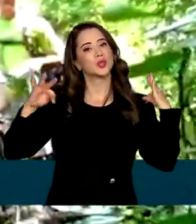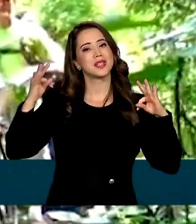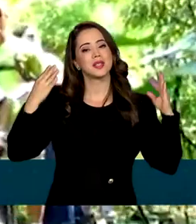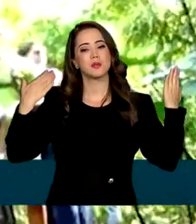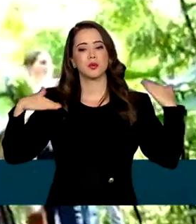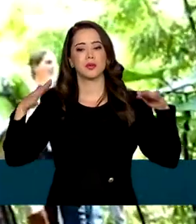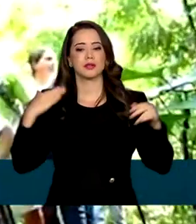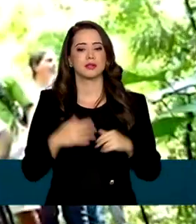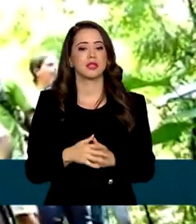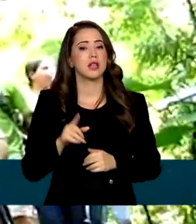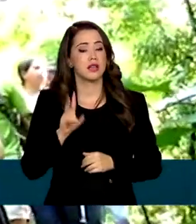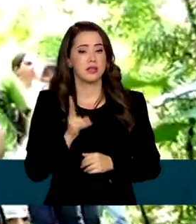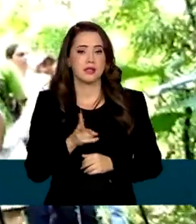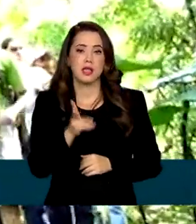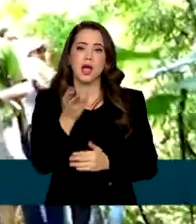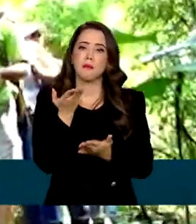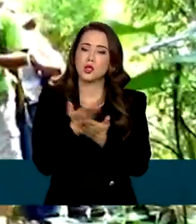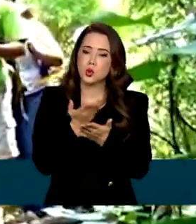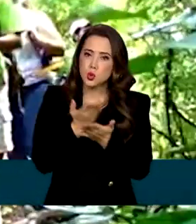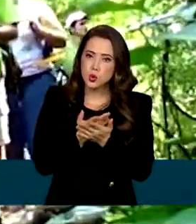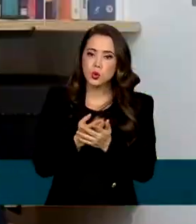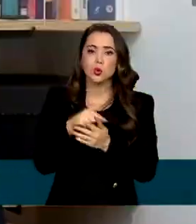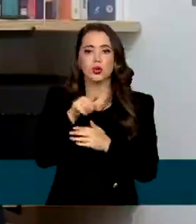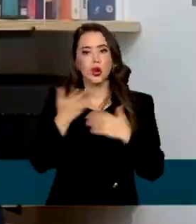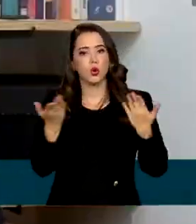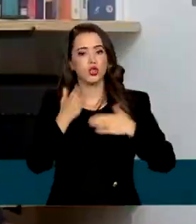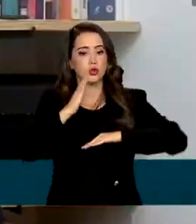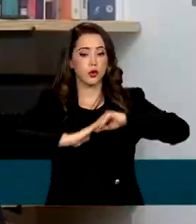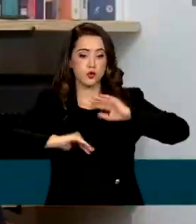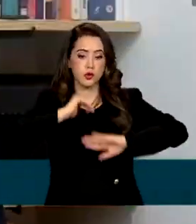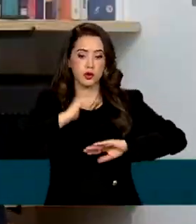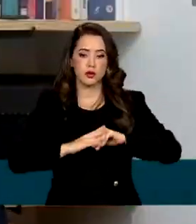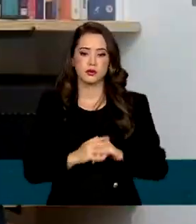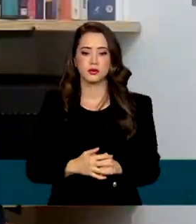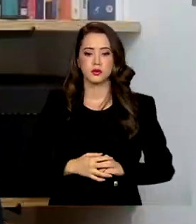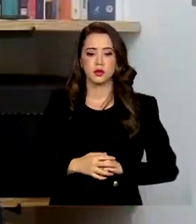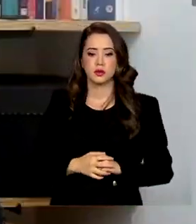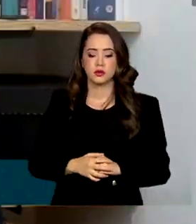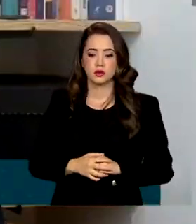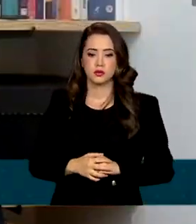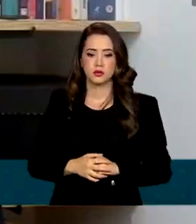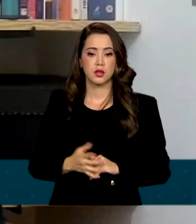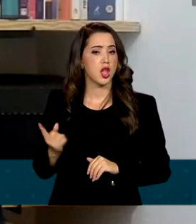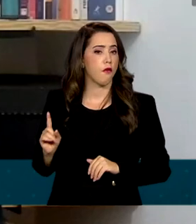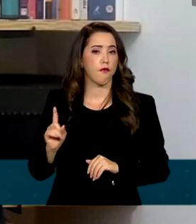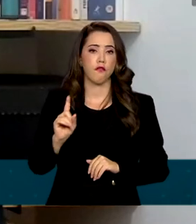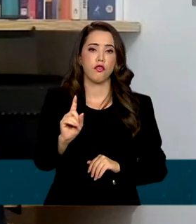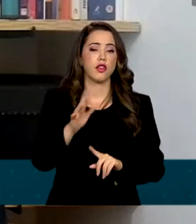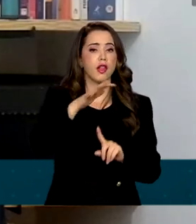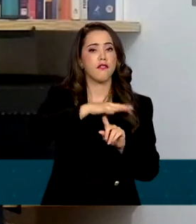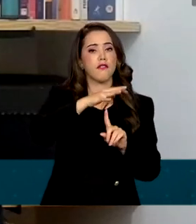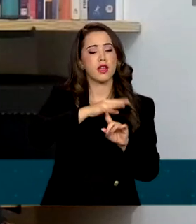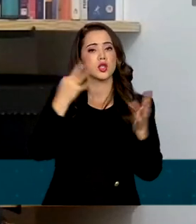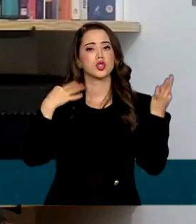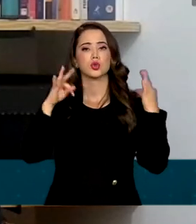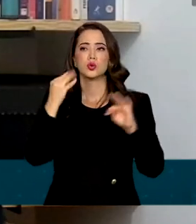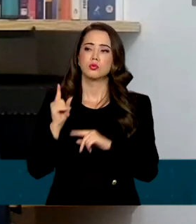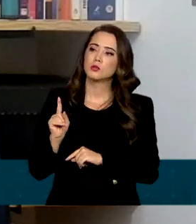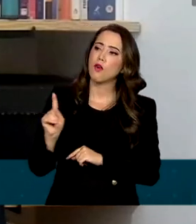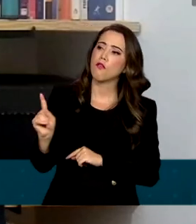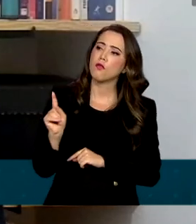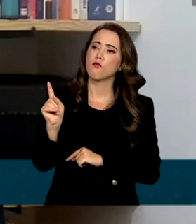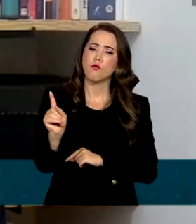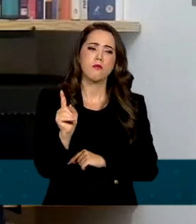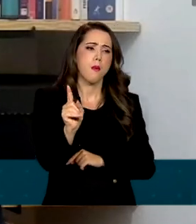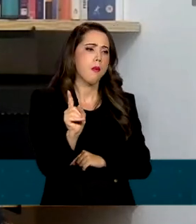e estudar o assunto, se tornou especialista. Eu estive em uma feira de turismo, a maior feira de turismo do Brasil, e eu abordei vários